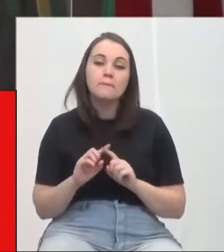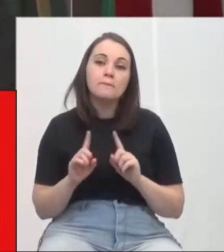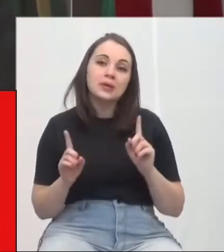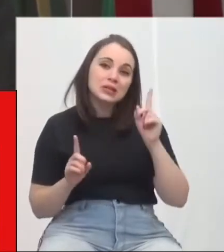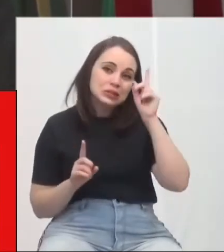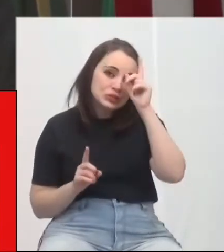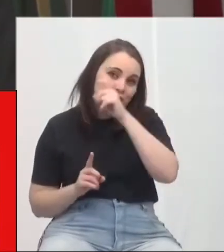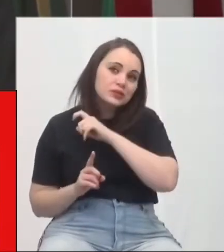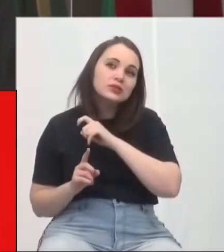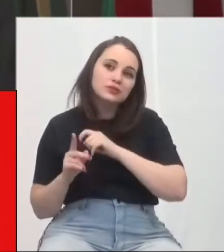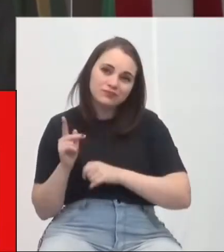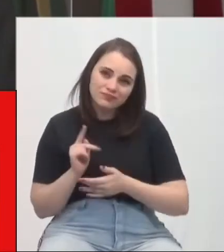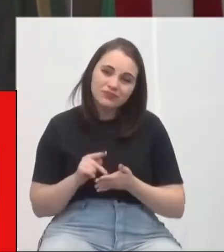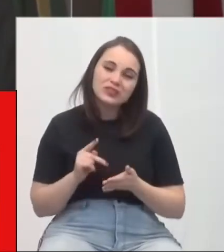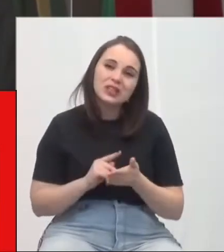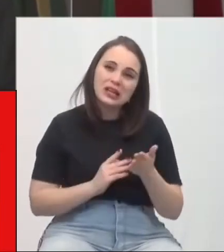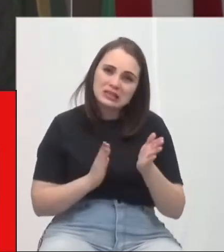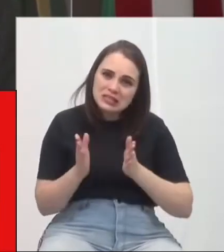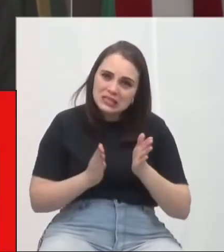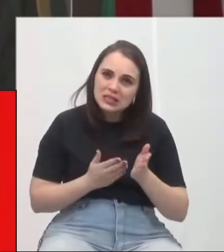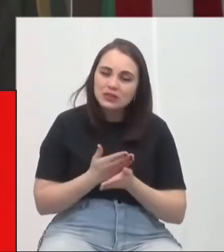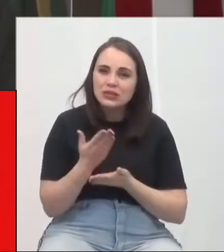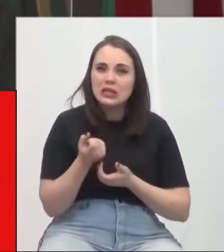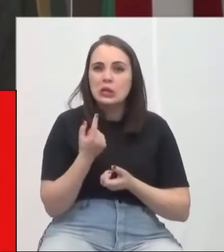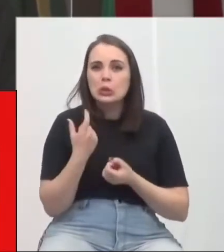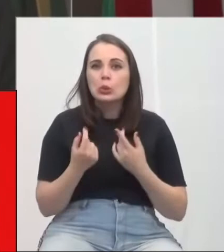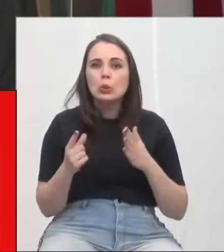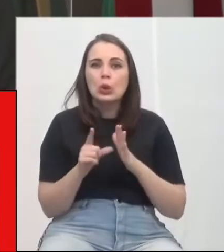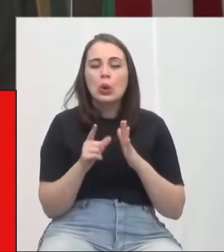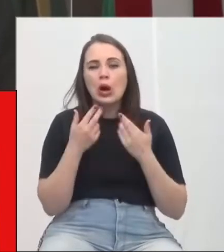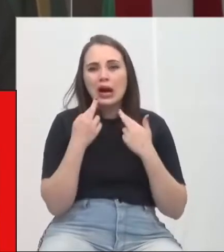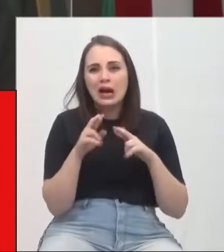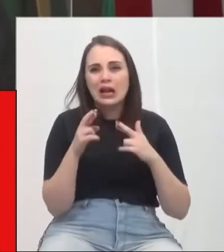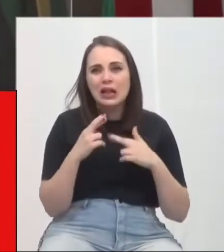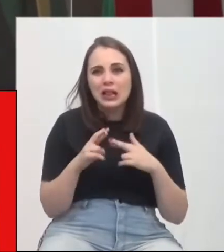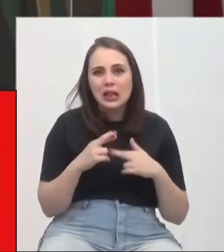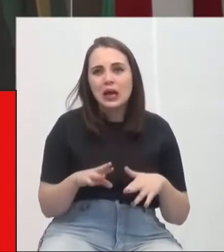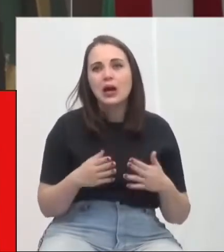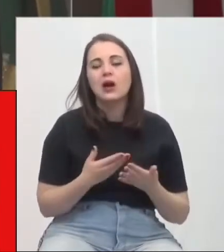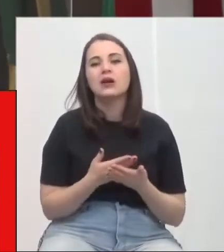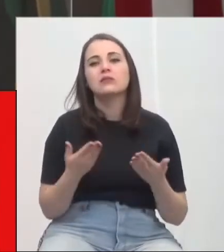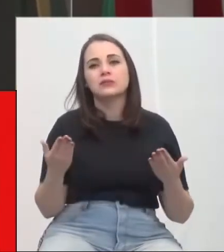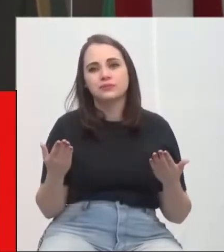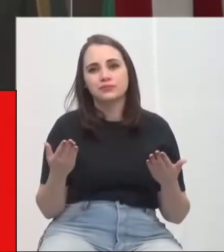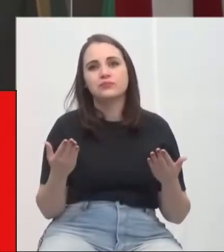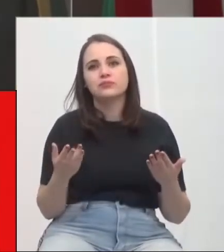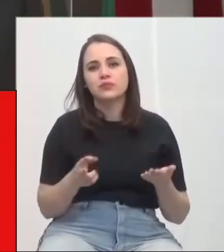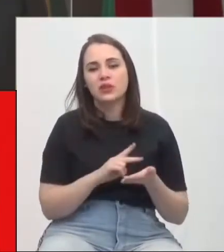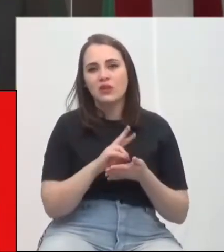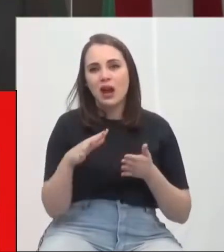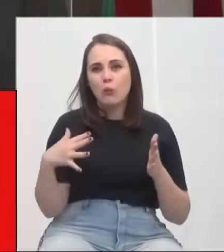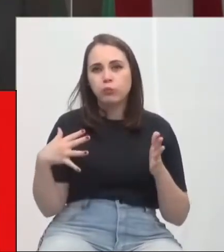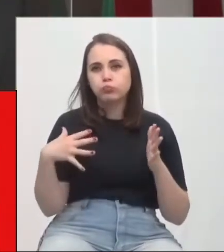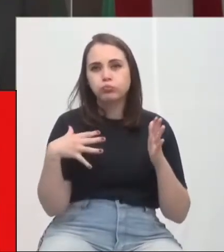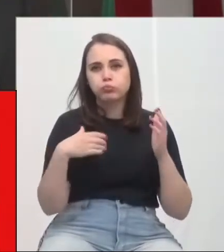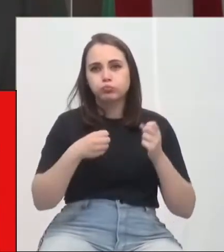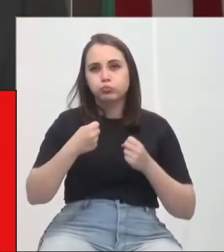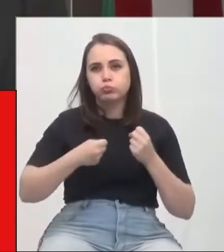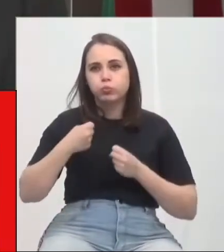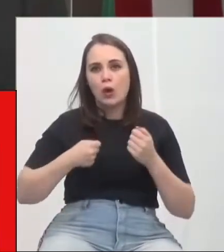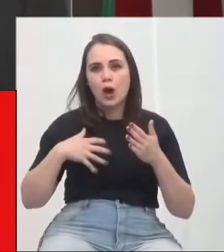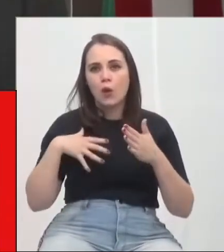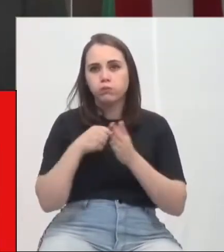difícil o acesso ali, e alguns comerciantes têm reclamado de vários acidentes que têm acontecido,